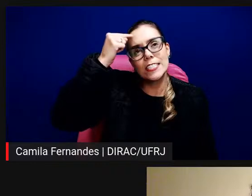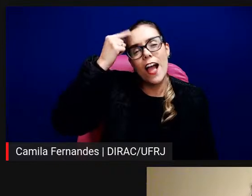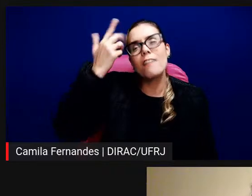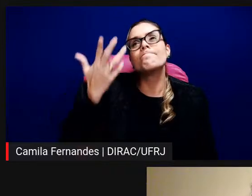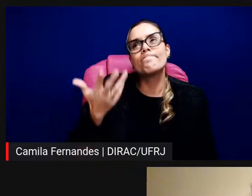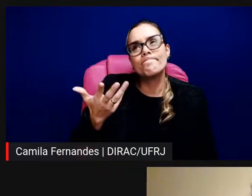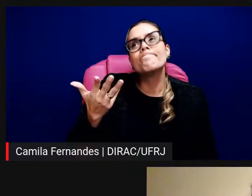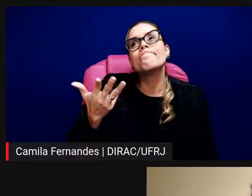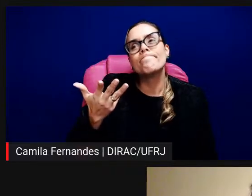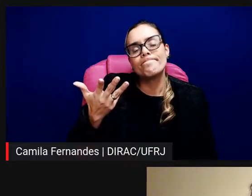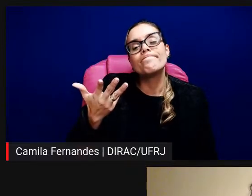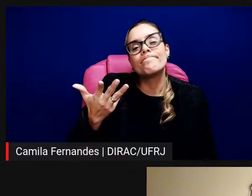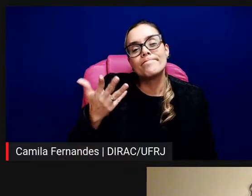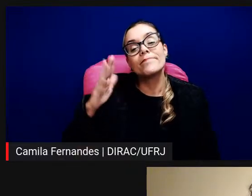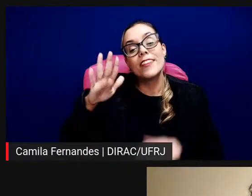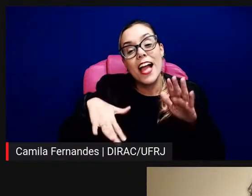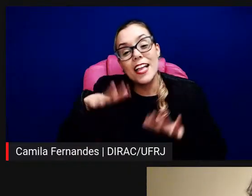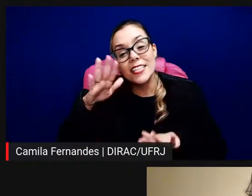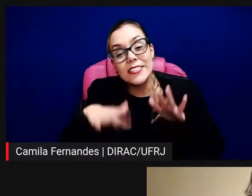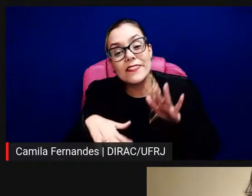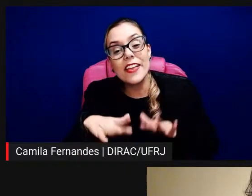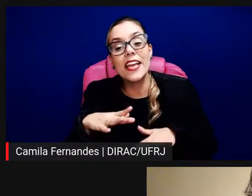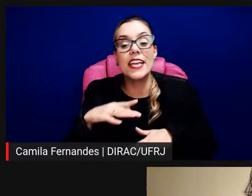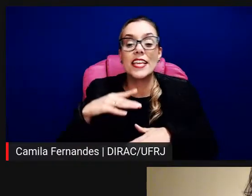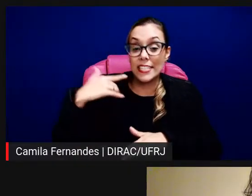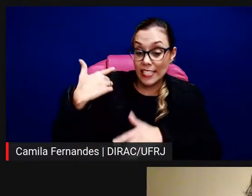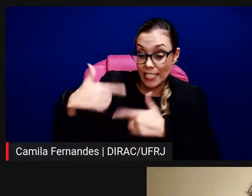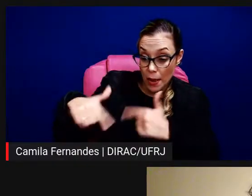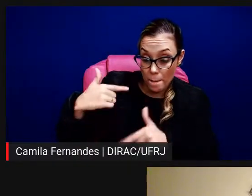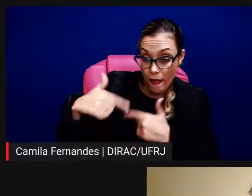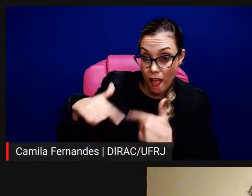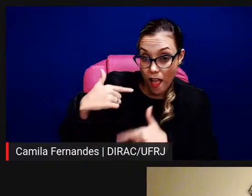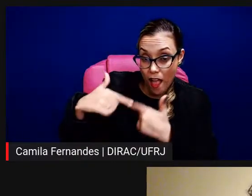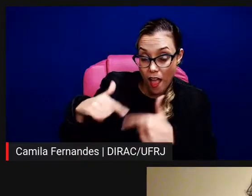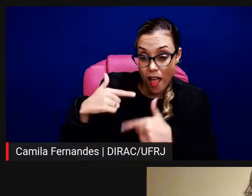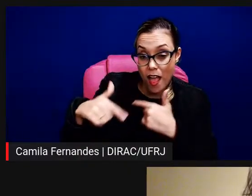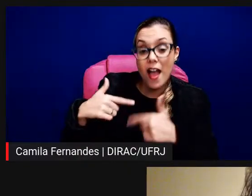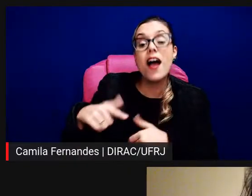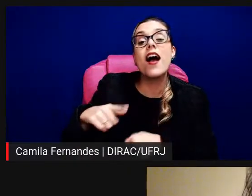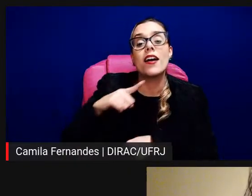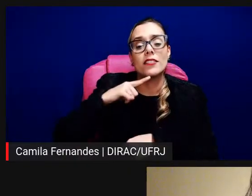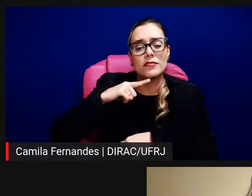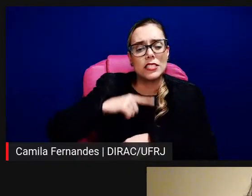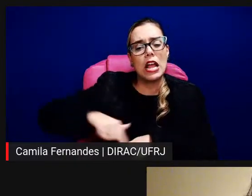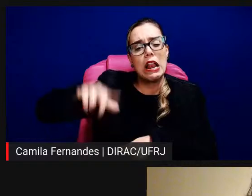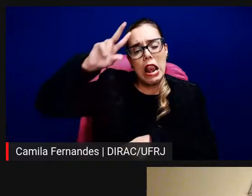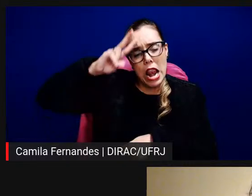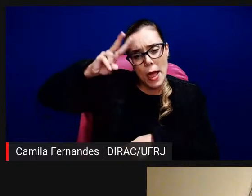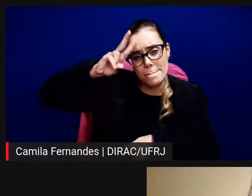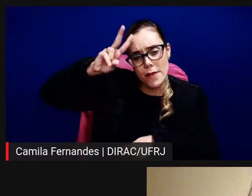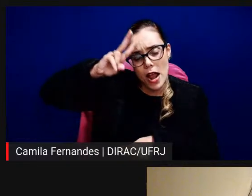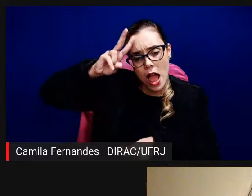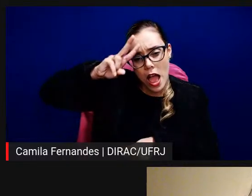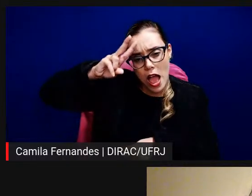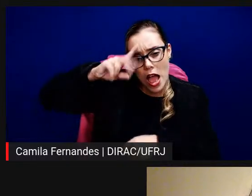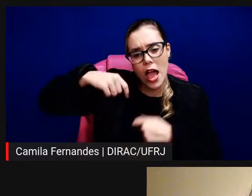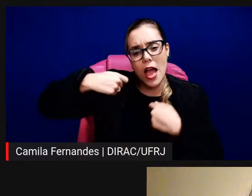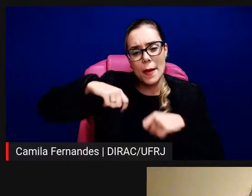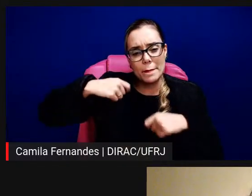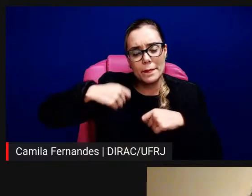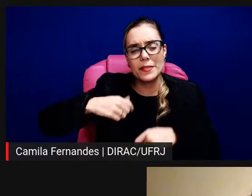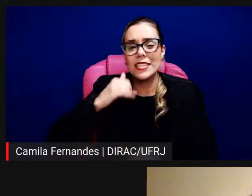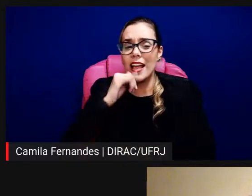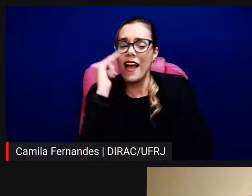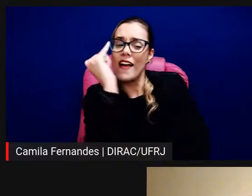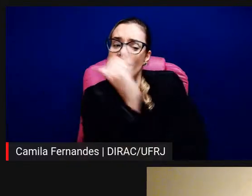né, nisso, né, que às vezes o trabalho existe numa coisa que a pessoa vai lembrar e vai falar para o filho daqui a 20 anos, sabe, sei